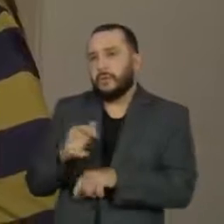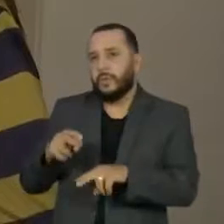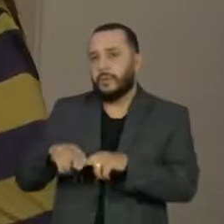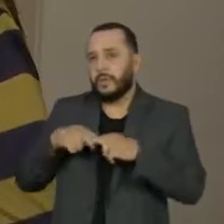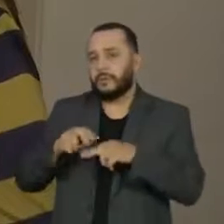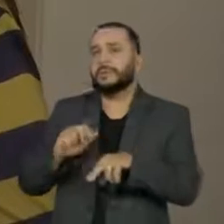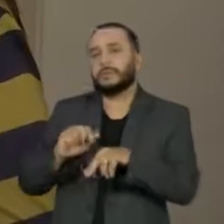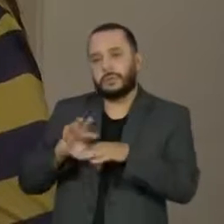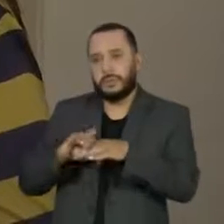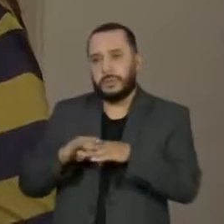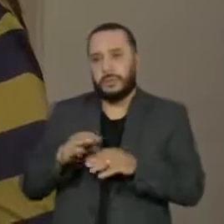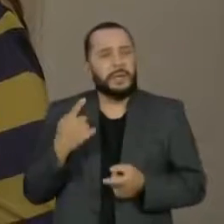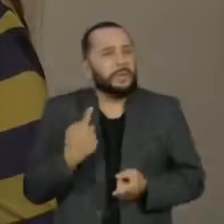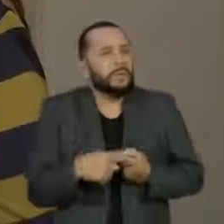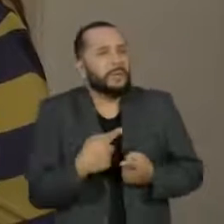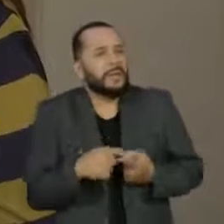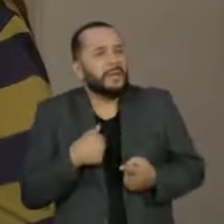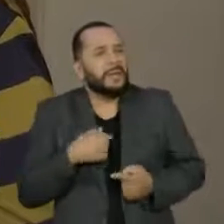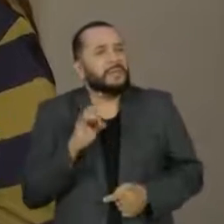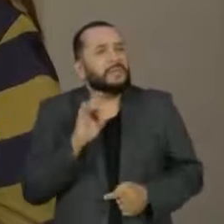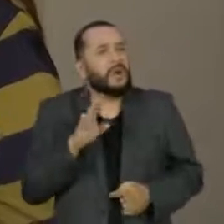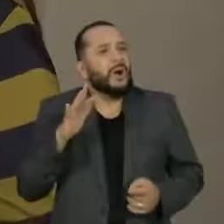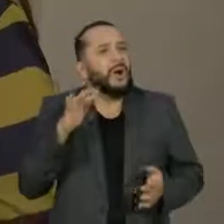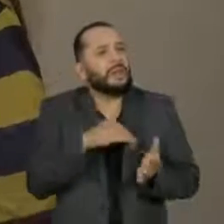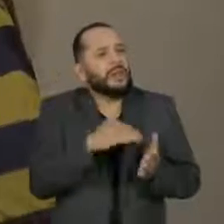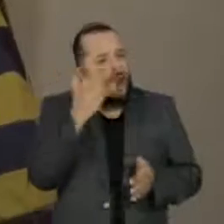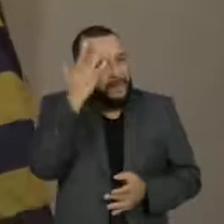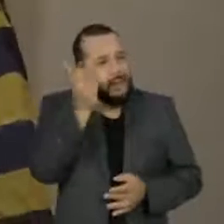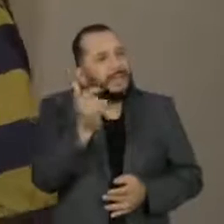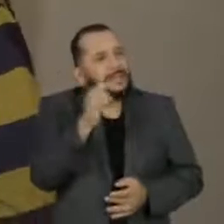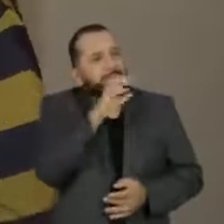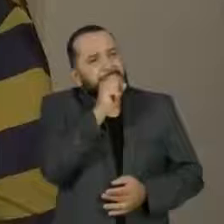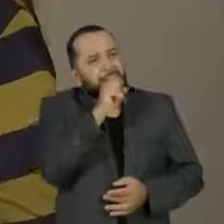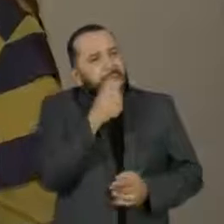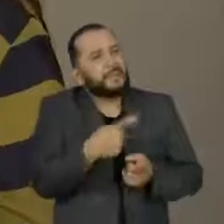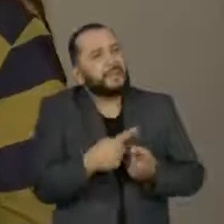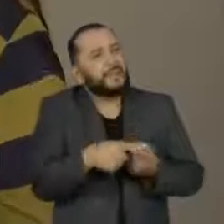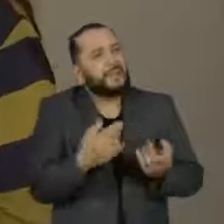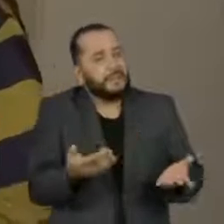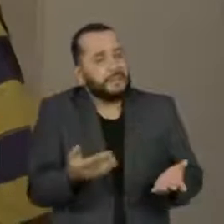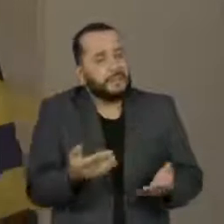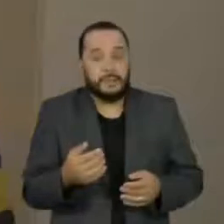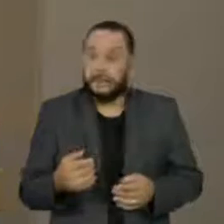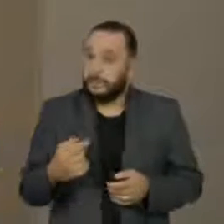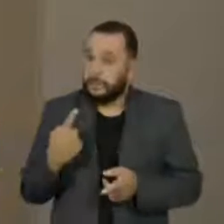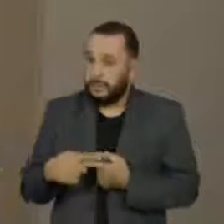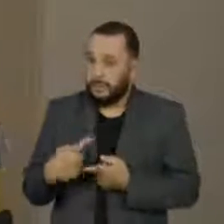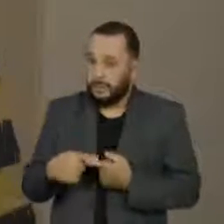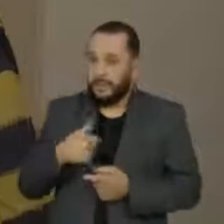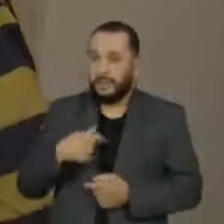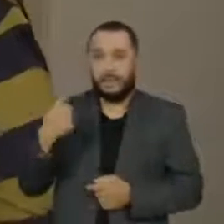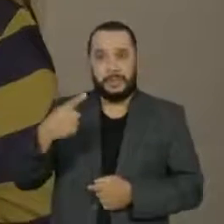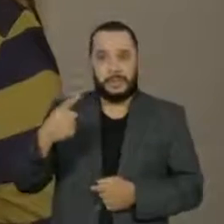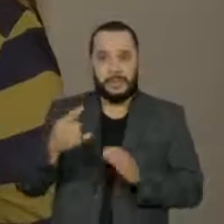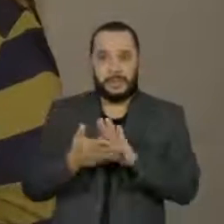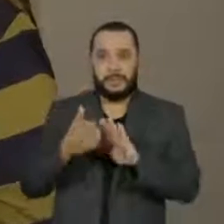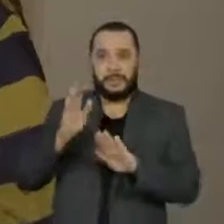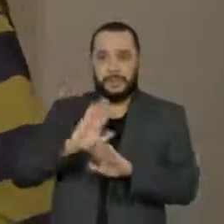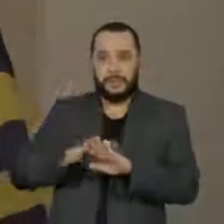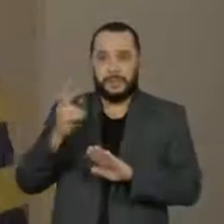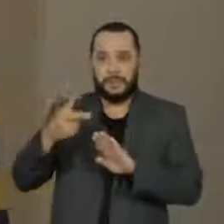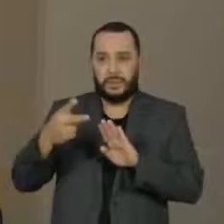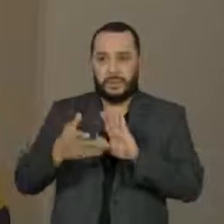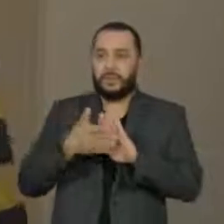até amanhã, sábado, faltando um minuto para meia-noite? Durante esse período entre primeiro e segundo turno, o TSL fez